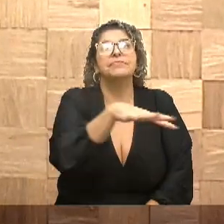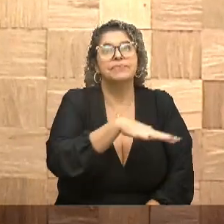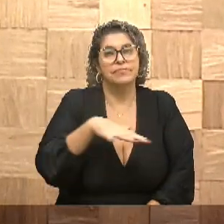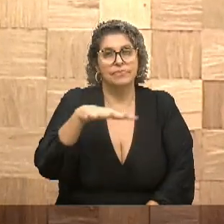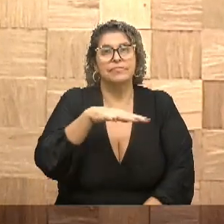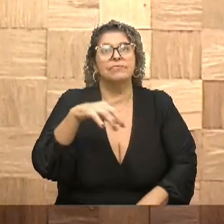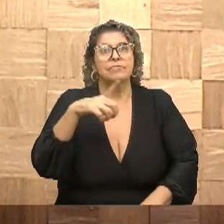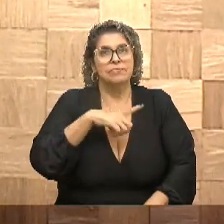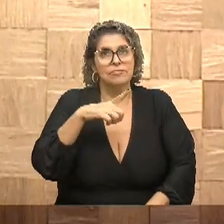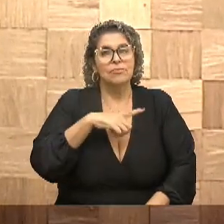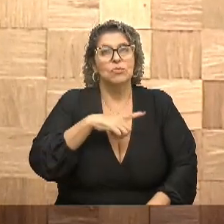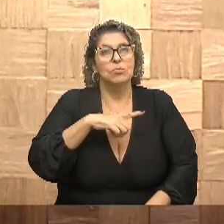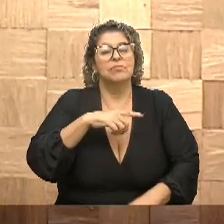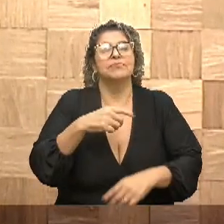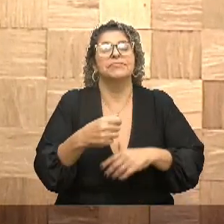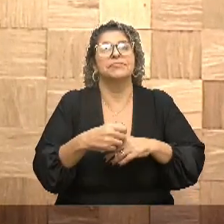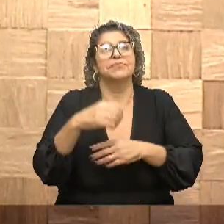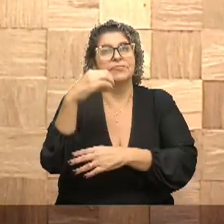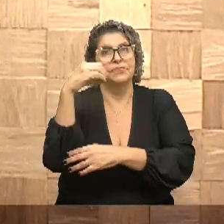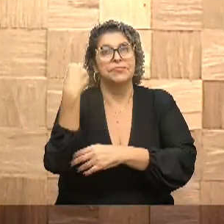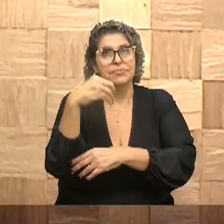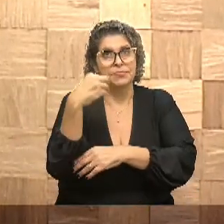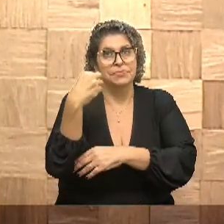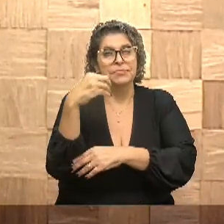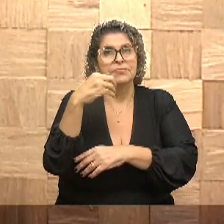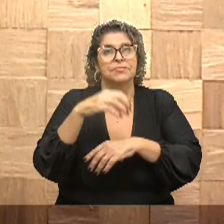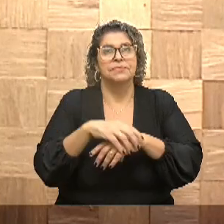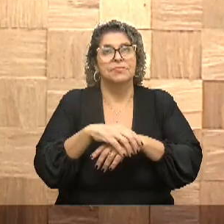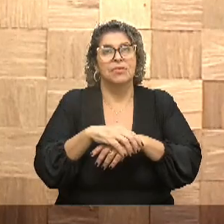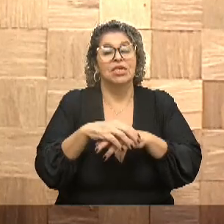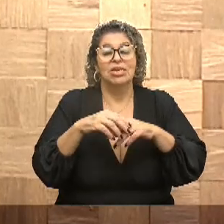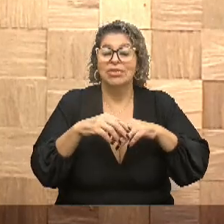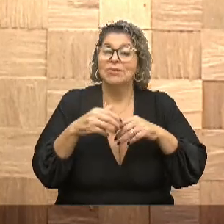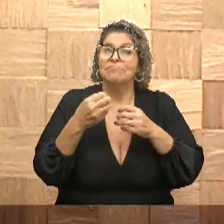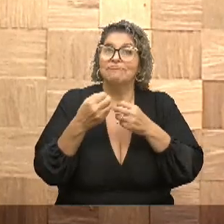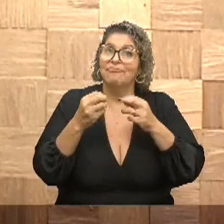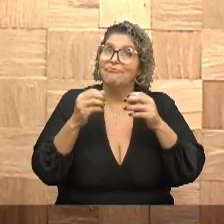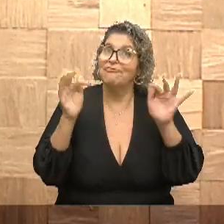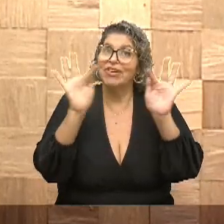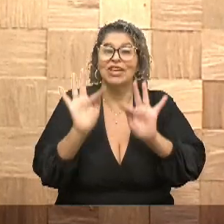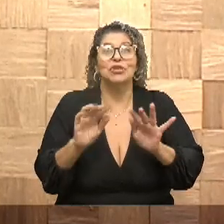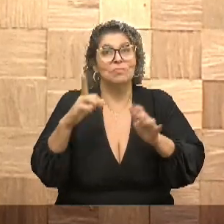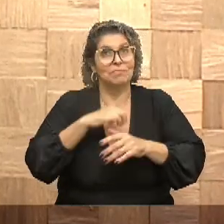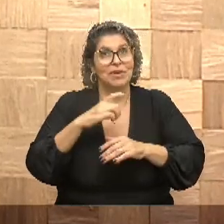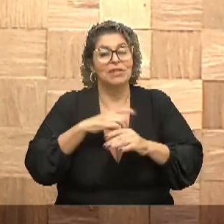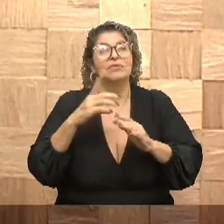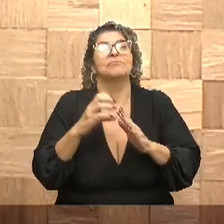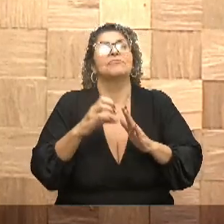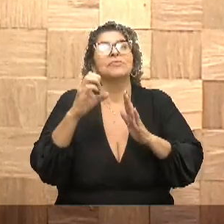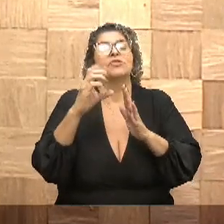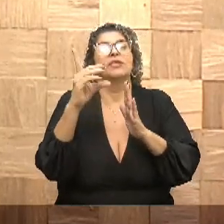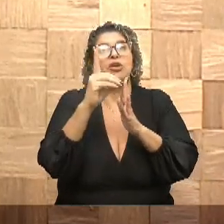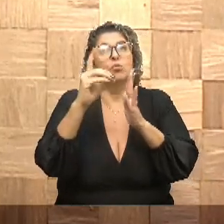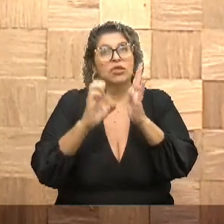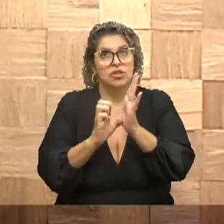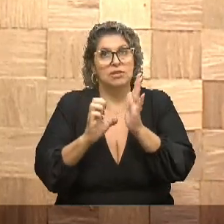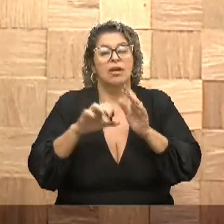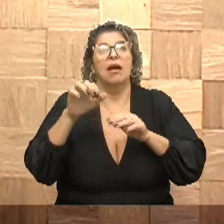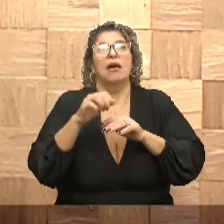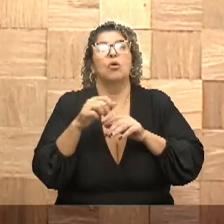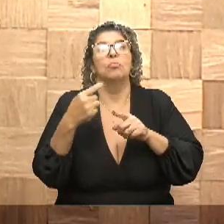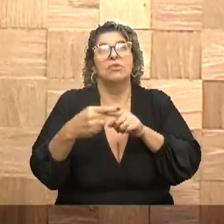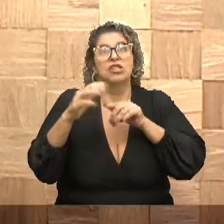determinado na cidade de Porto Alegre. E que, felizmente, já tem um edital também de chamamento público em